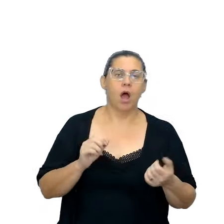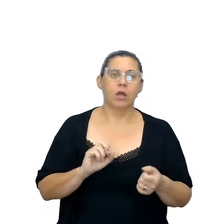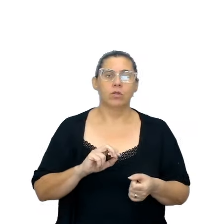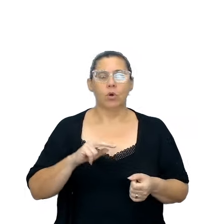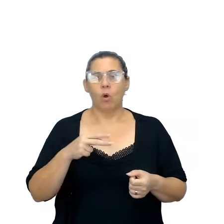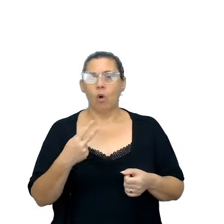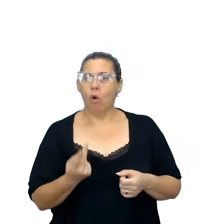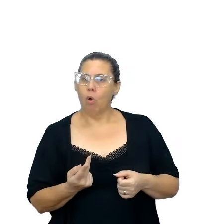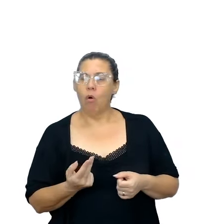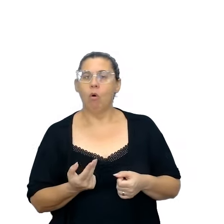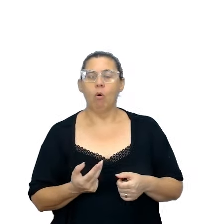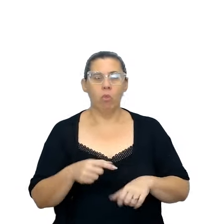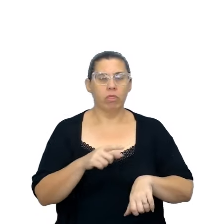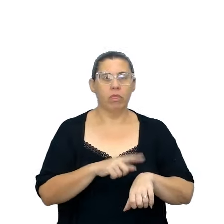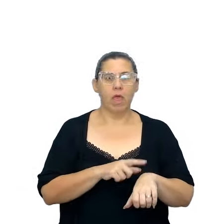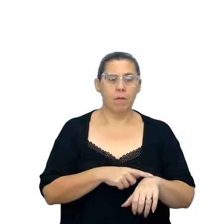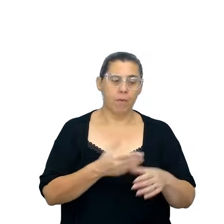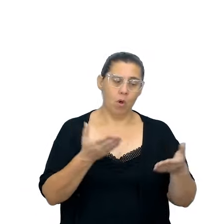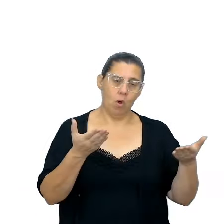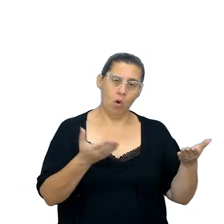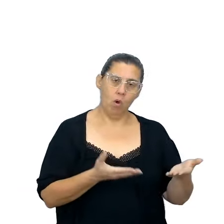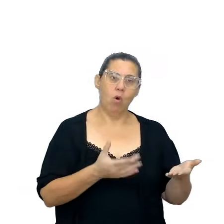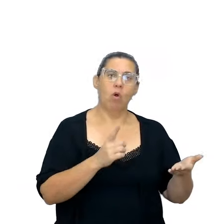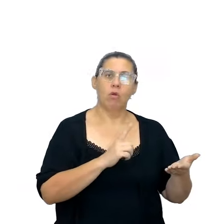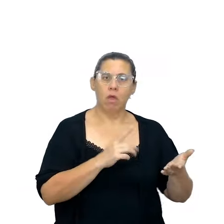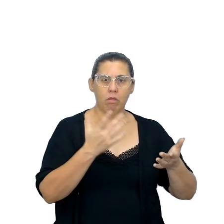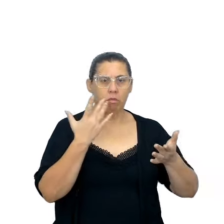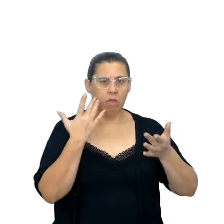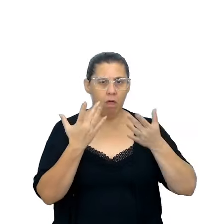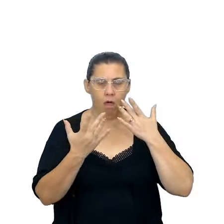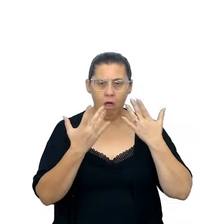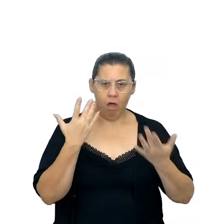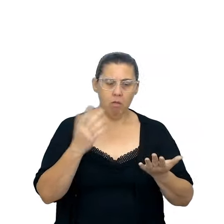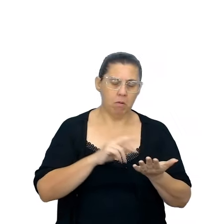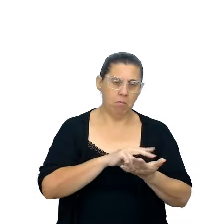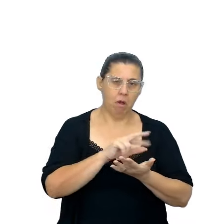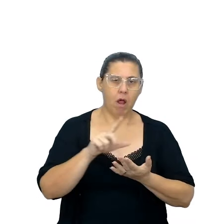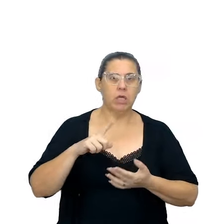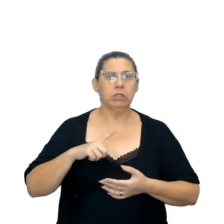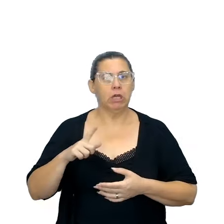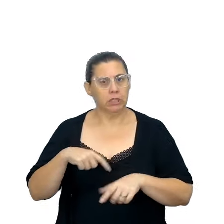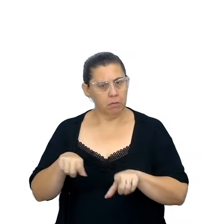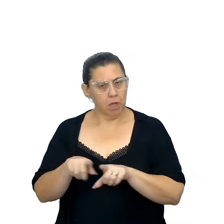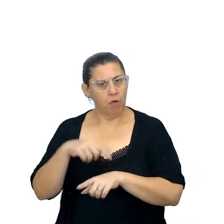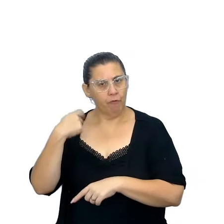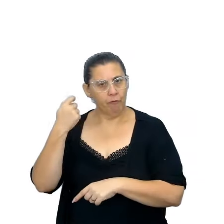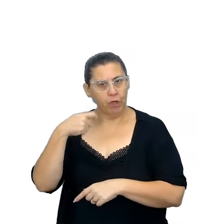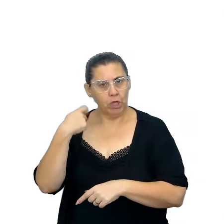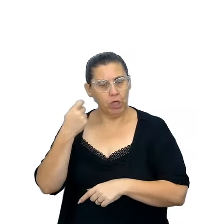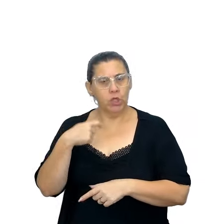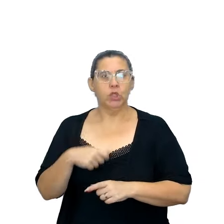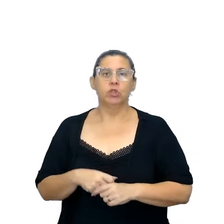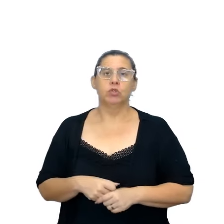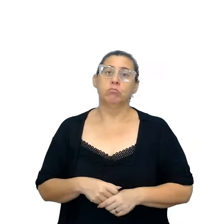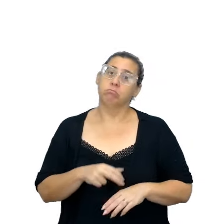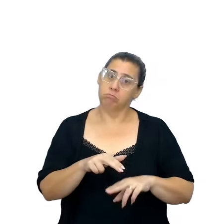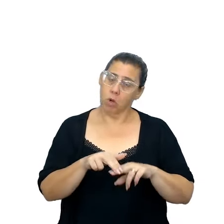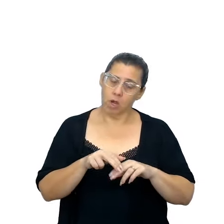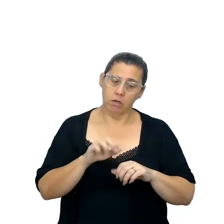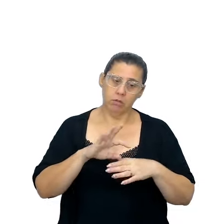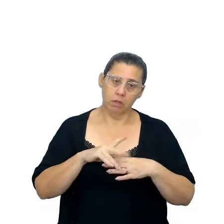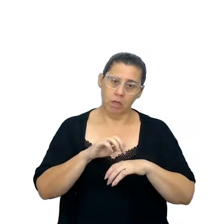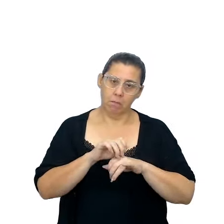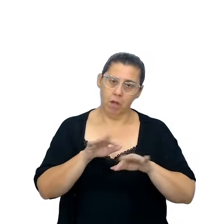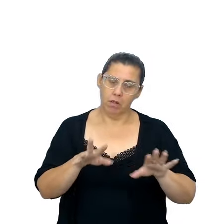disponibilizar de tempo, hoje tem muitas peças teatrais em vídeos também, né, até por conta da pandemia, do